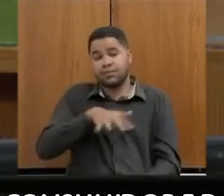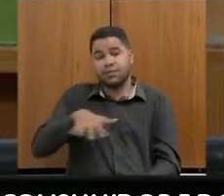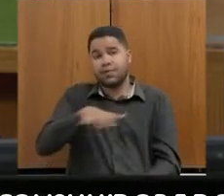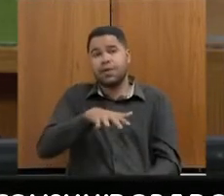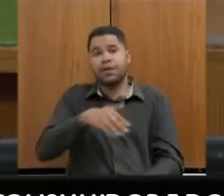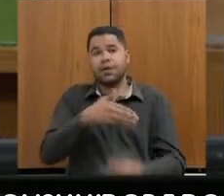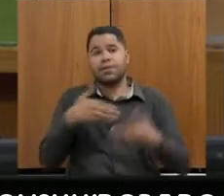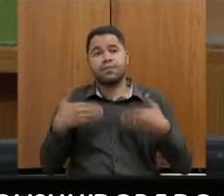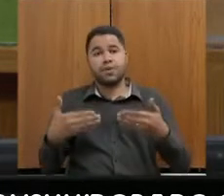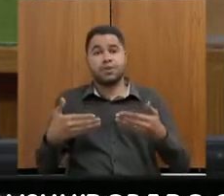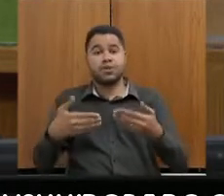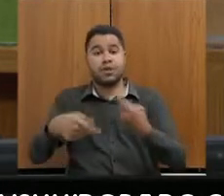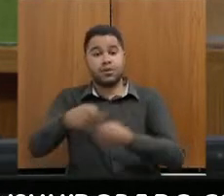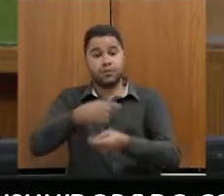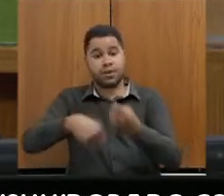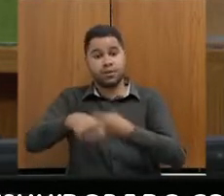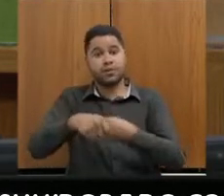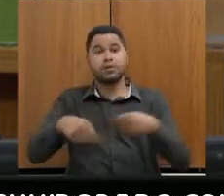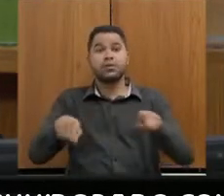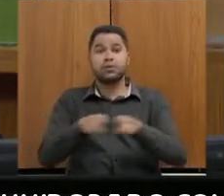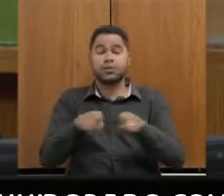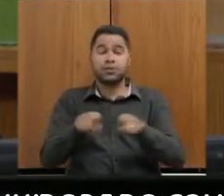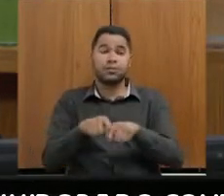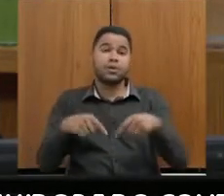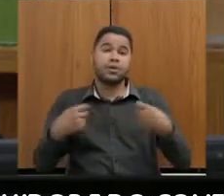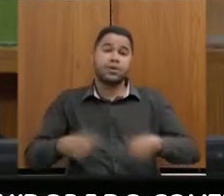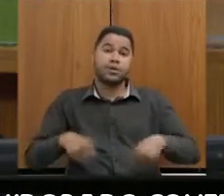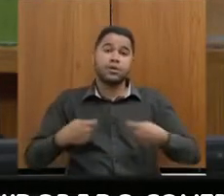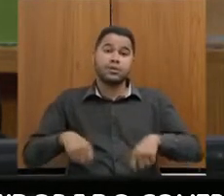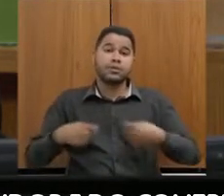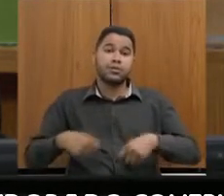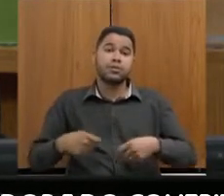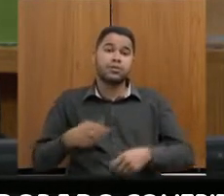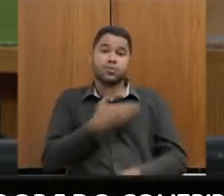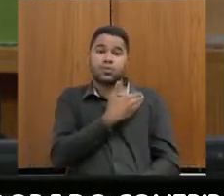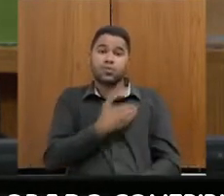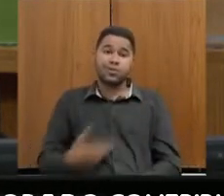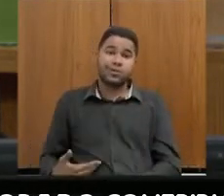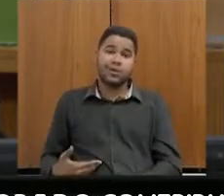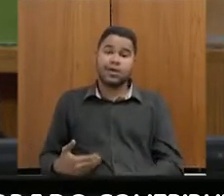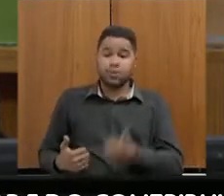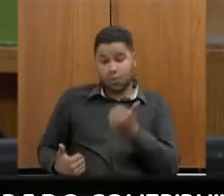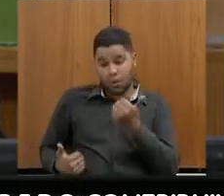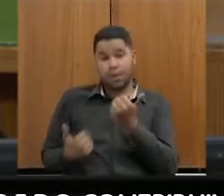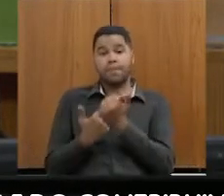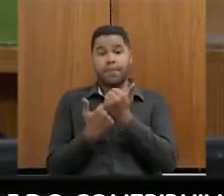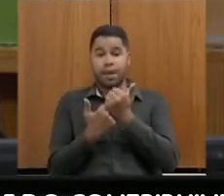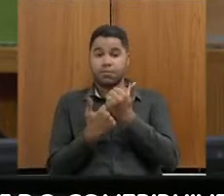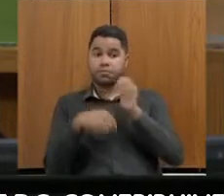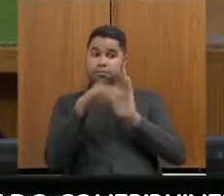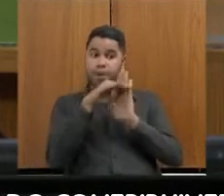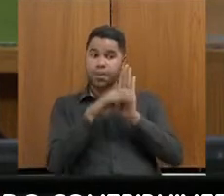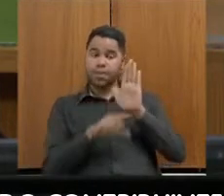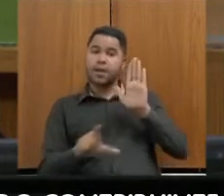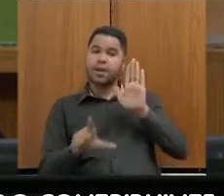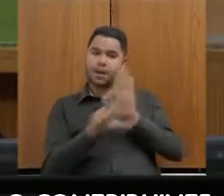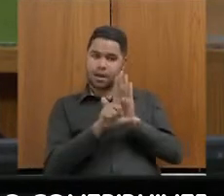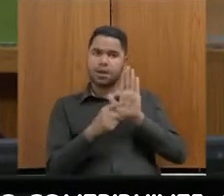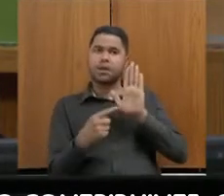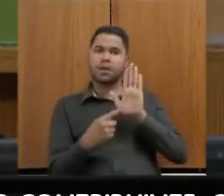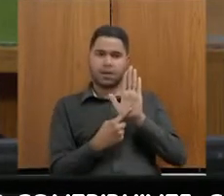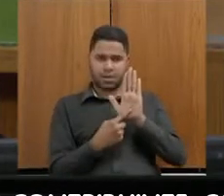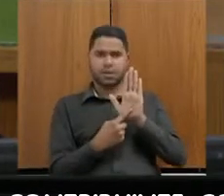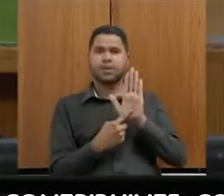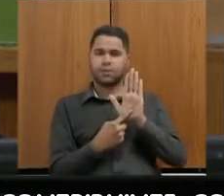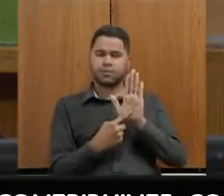necessário, sim, reafirmo a necessidade do Estado fazer isso e com todo o amparo legal. O Estado está fazendo isso